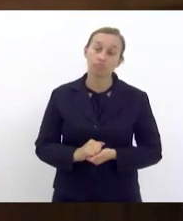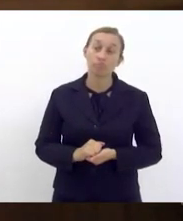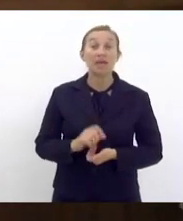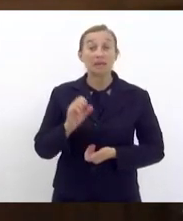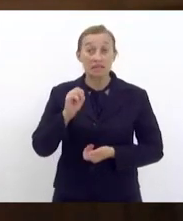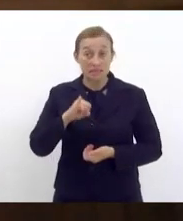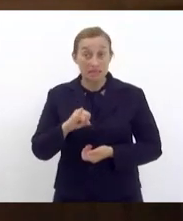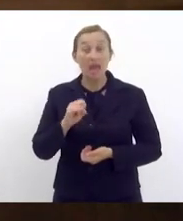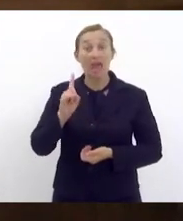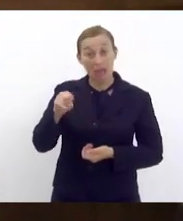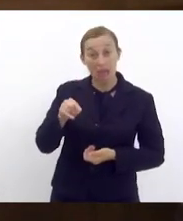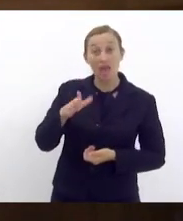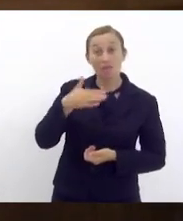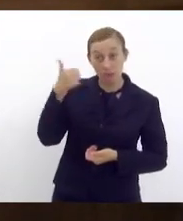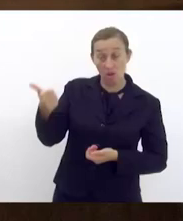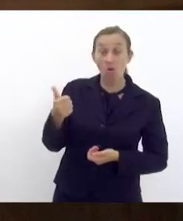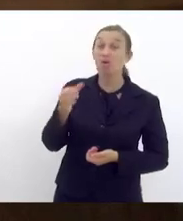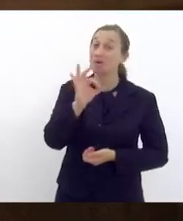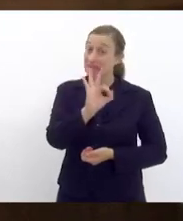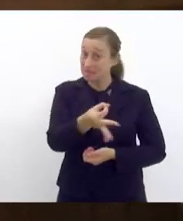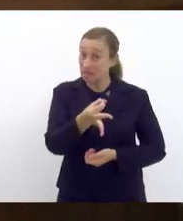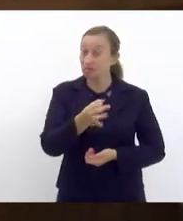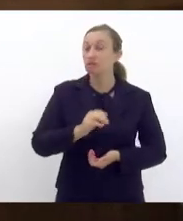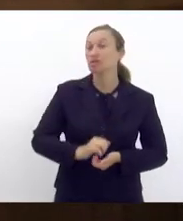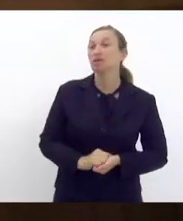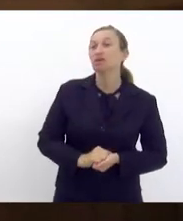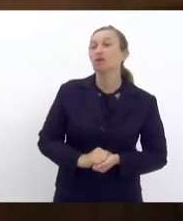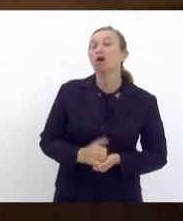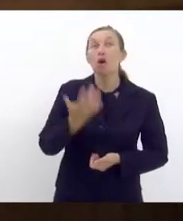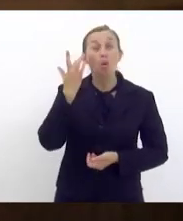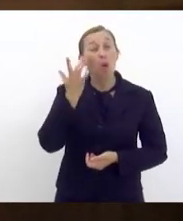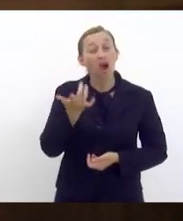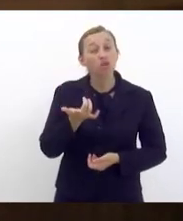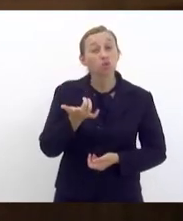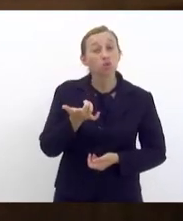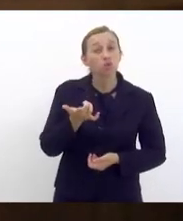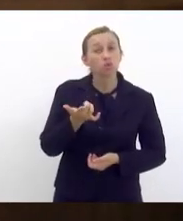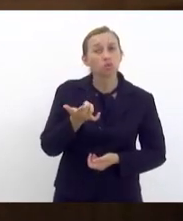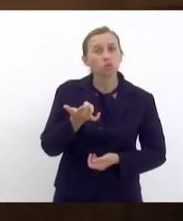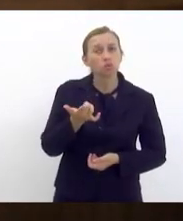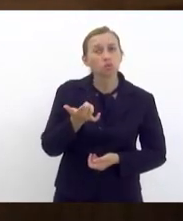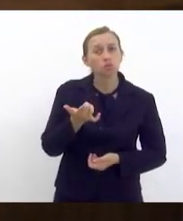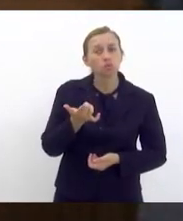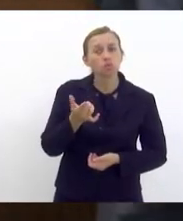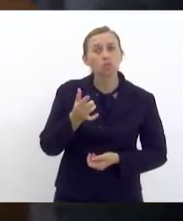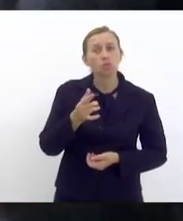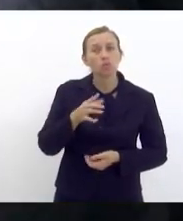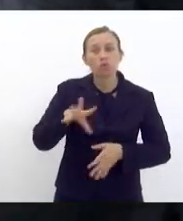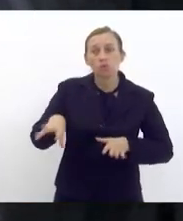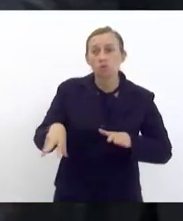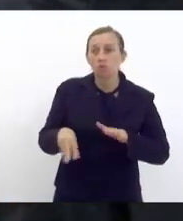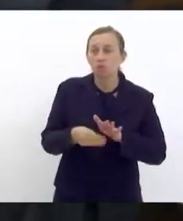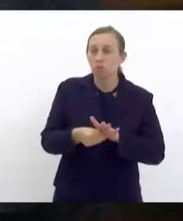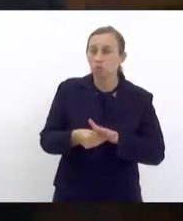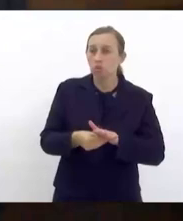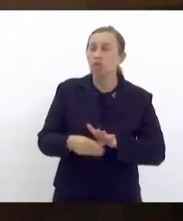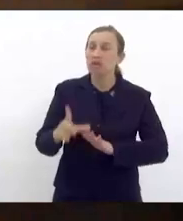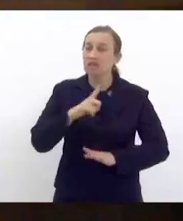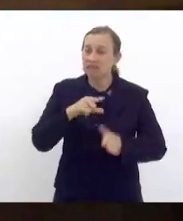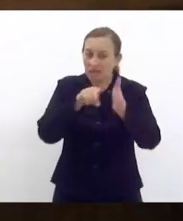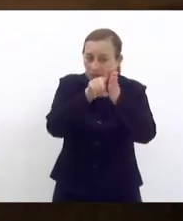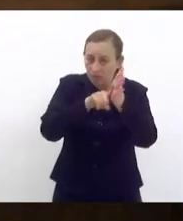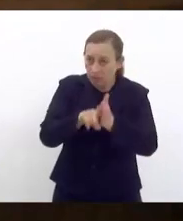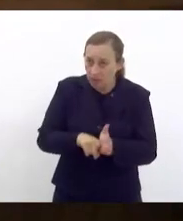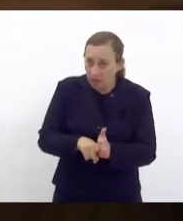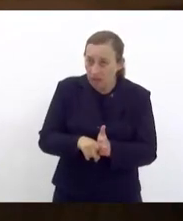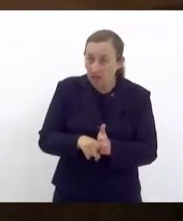é o melhor, se é o melhor de fato, eu acho que o anexo único, que tem o questionário e a